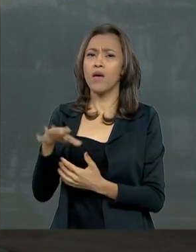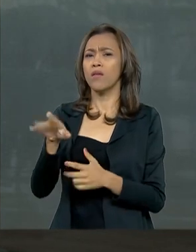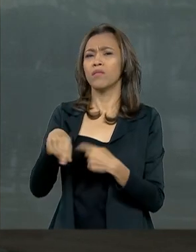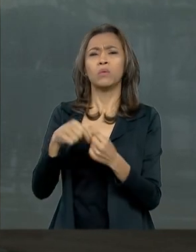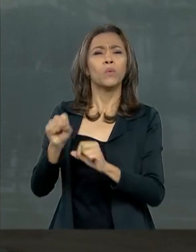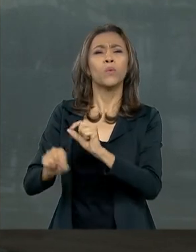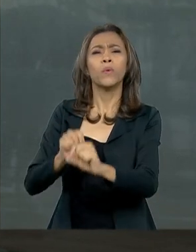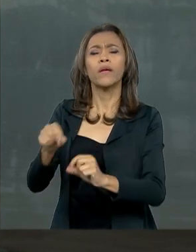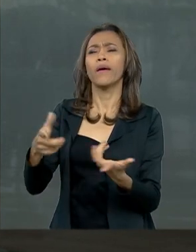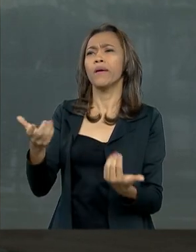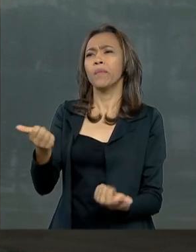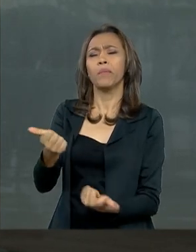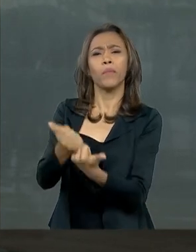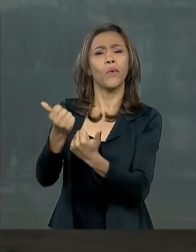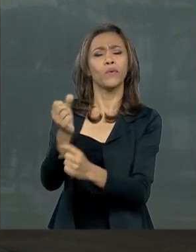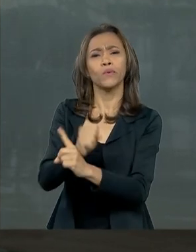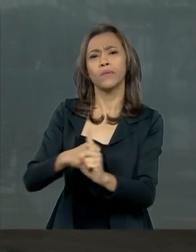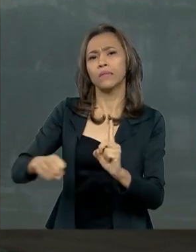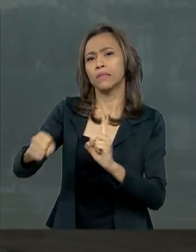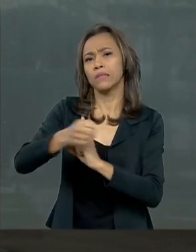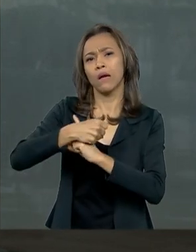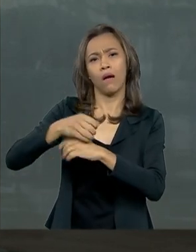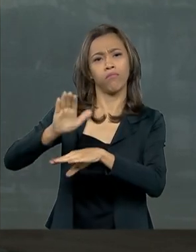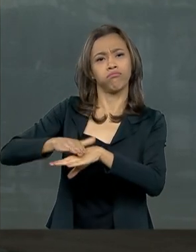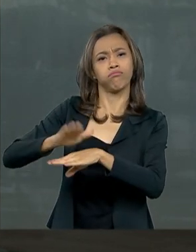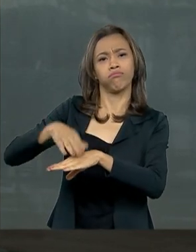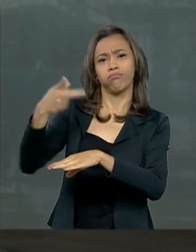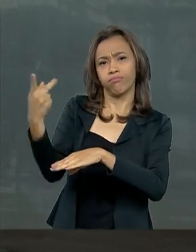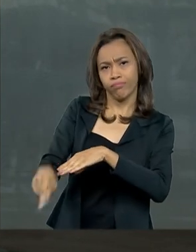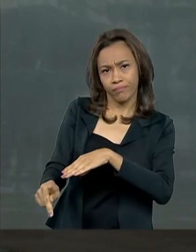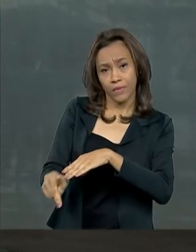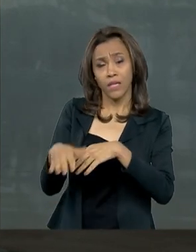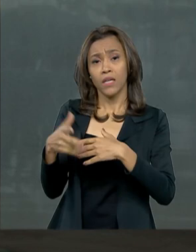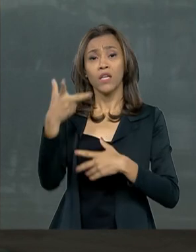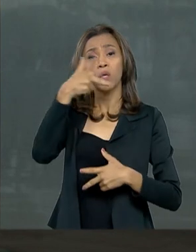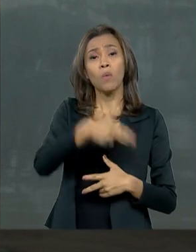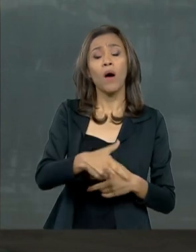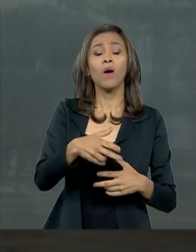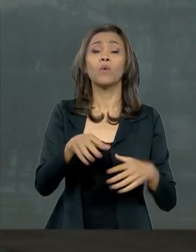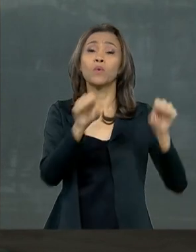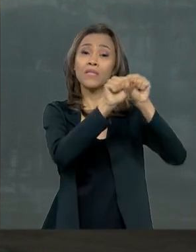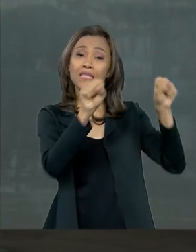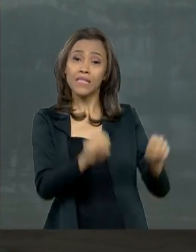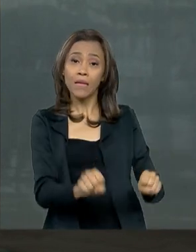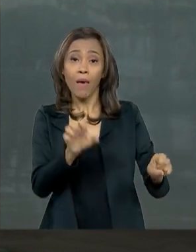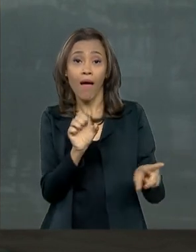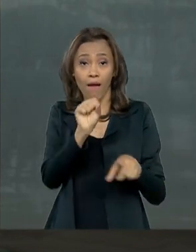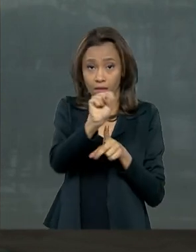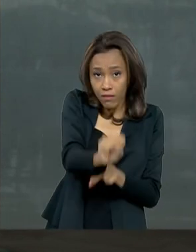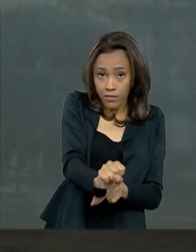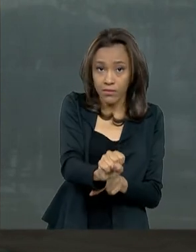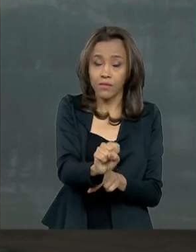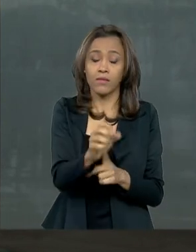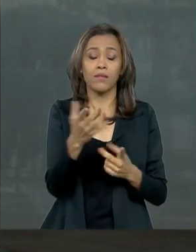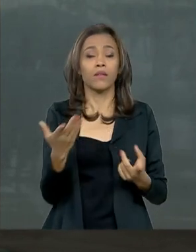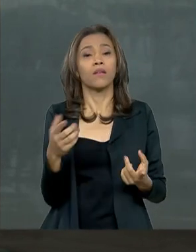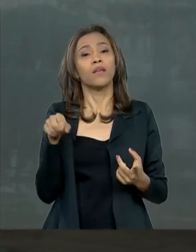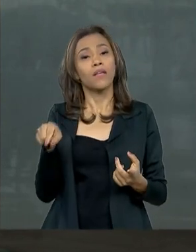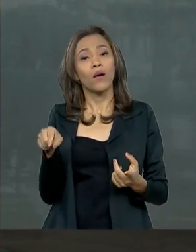SESI, SESC, SENAI, e vai se chamar, a partir de agora, como você disse, Agência Brasileira de Promoção